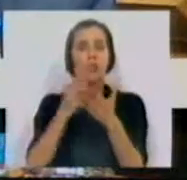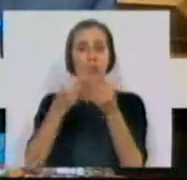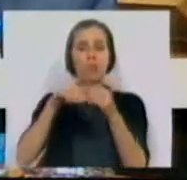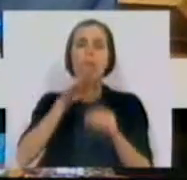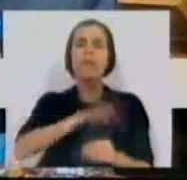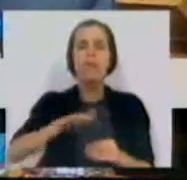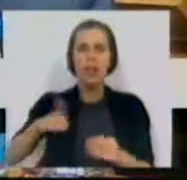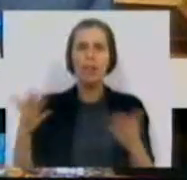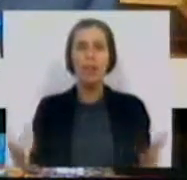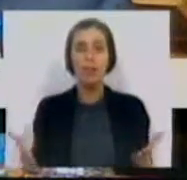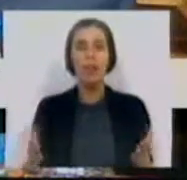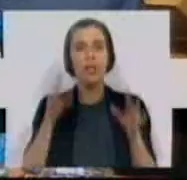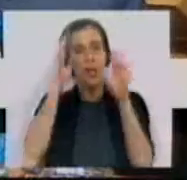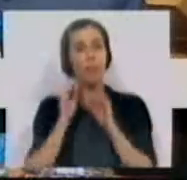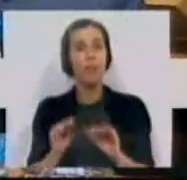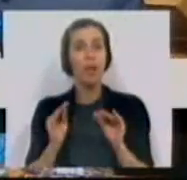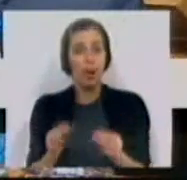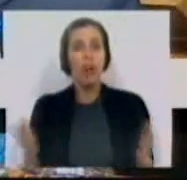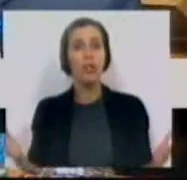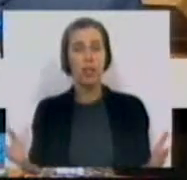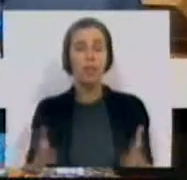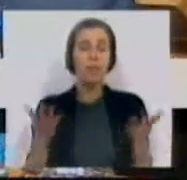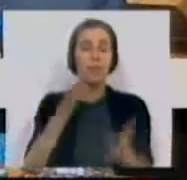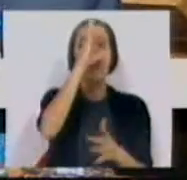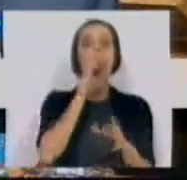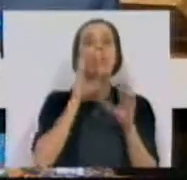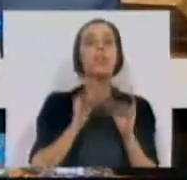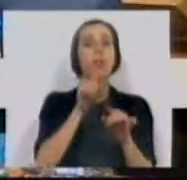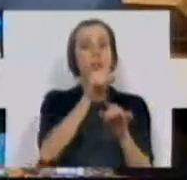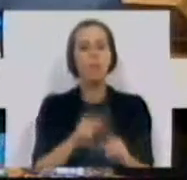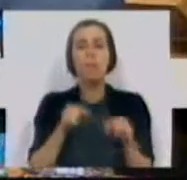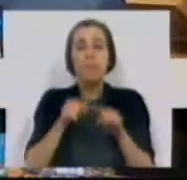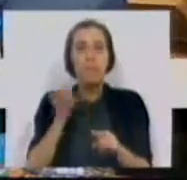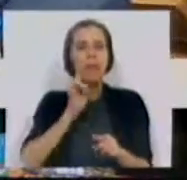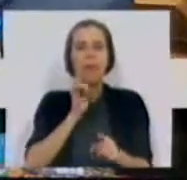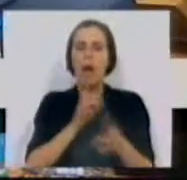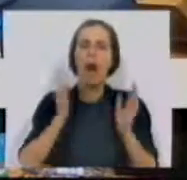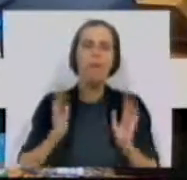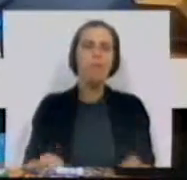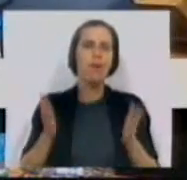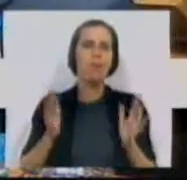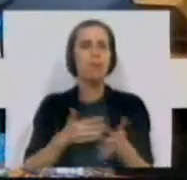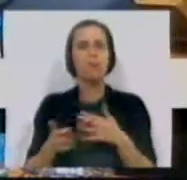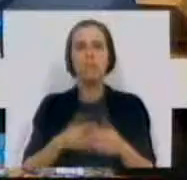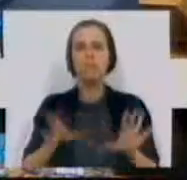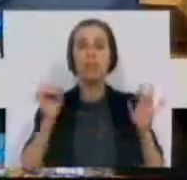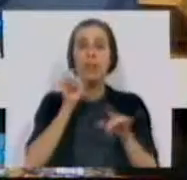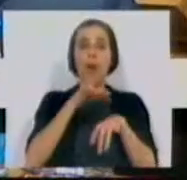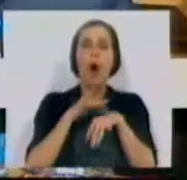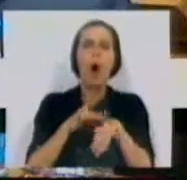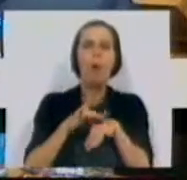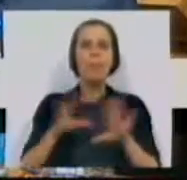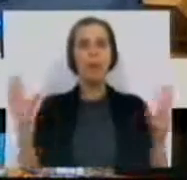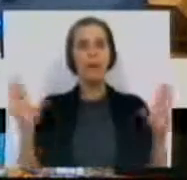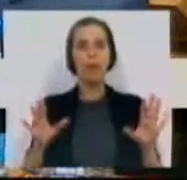científicas e pedagógicas. Para o Ministro da Educação, nada disto importa nesta sua obsessão.